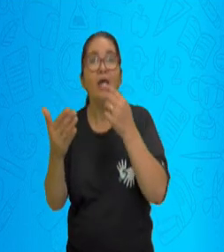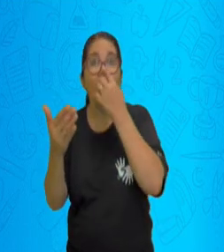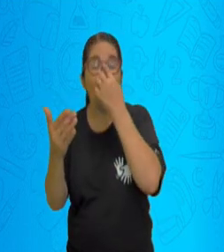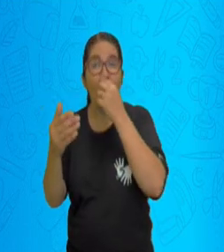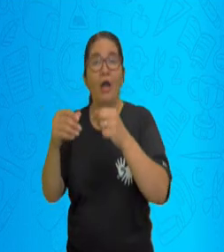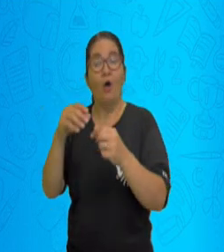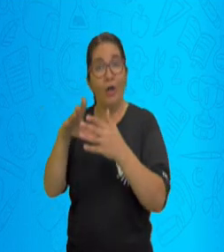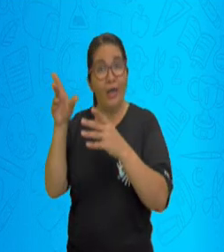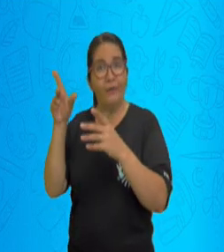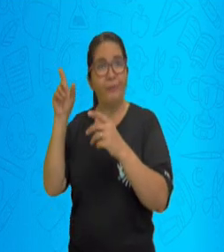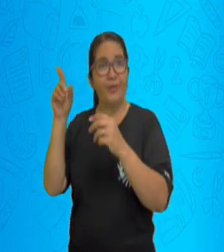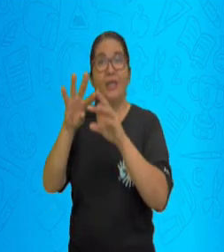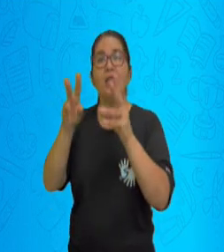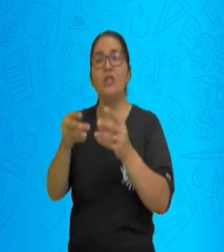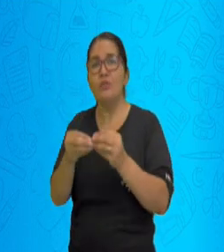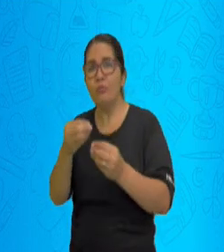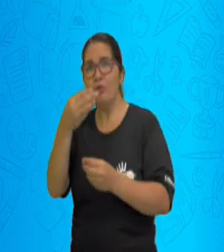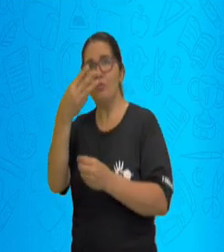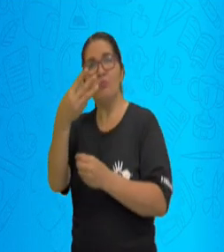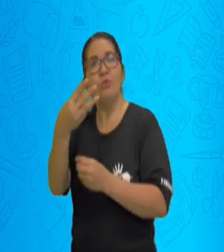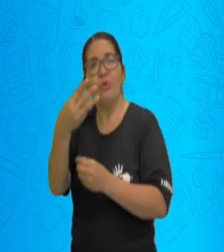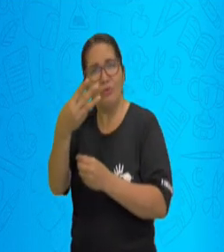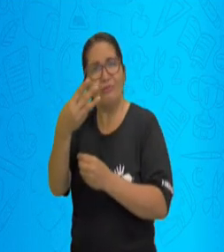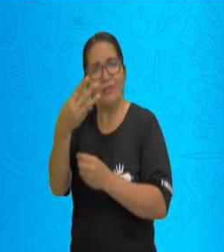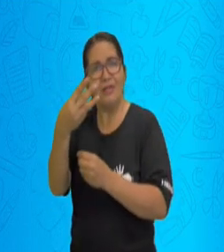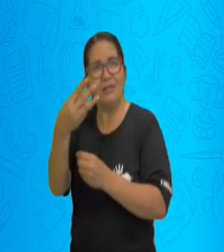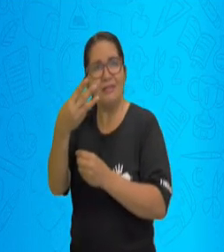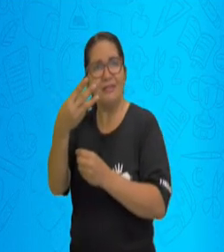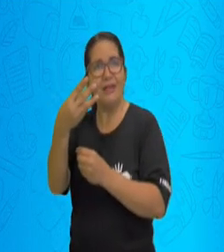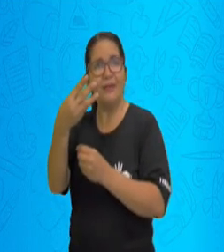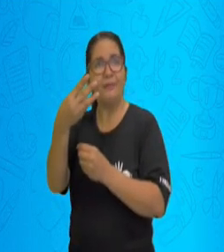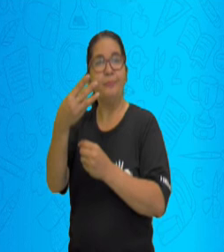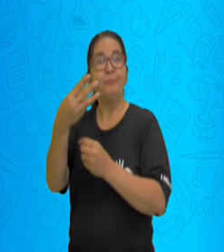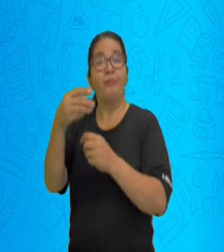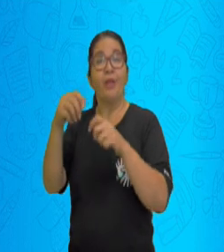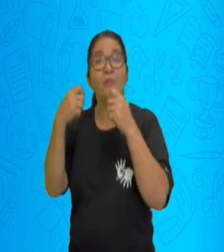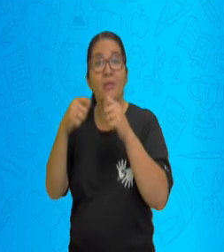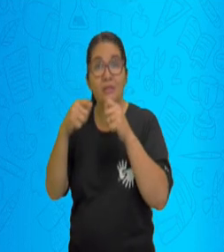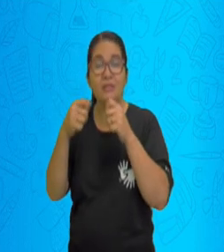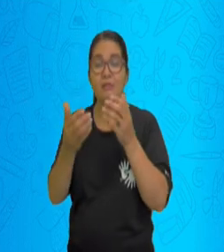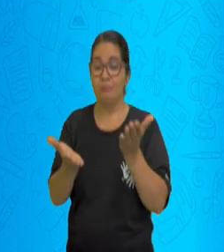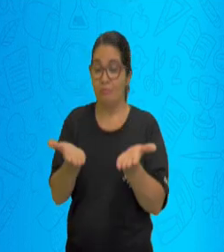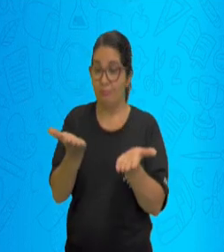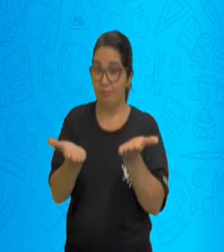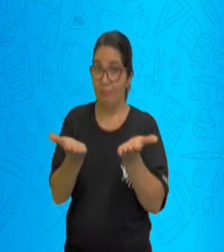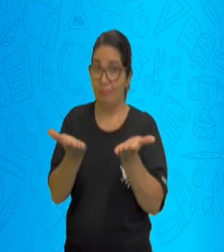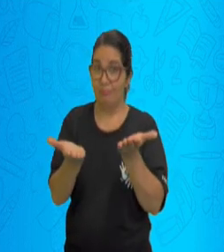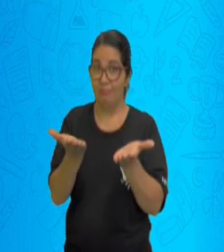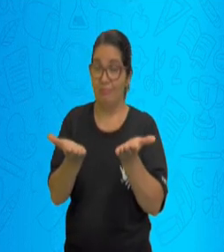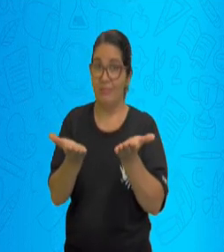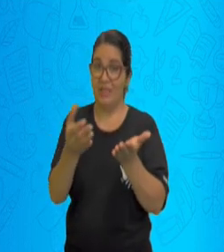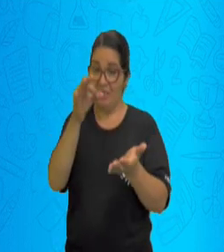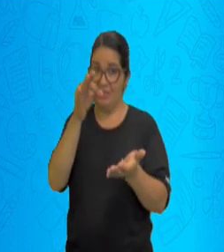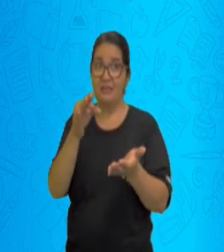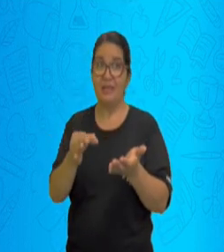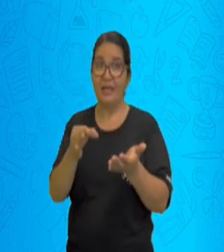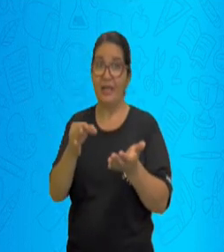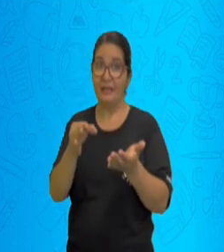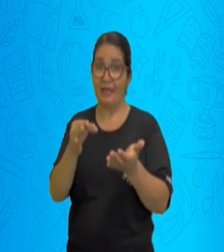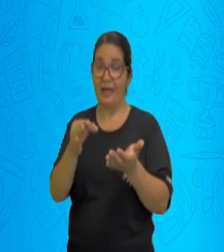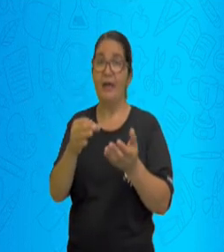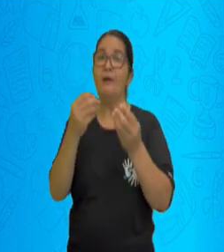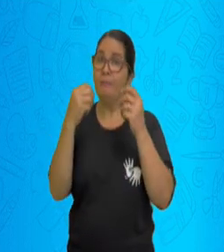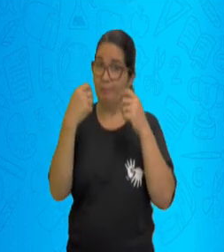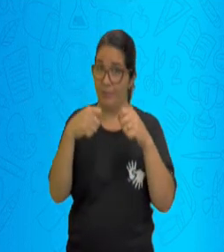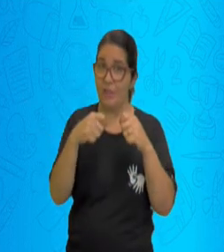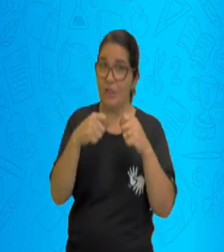possa colocar o sistema de igualdade aqui, eu vou inserir mais 3. 3 bolinhas. Então, ficou 10